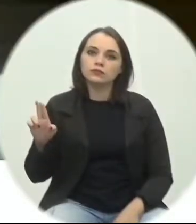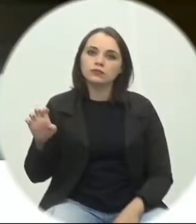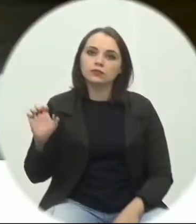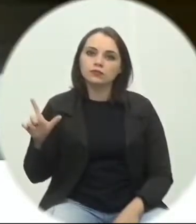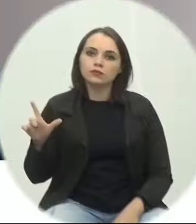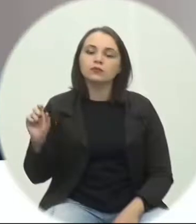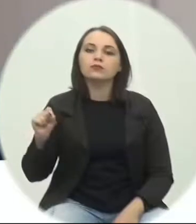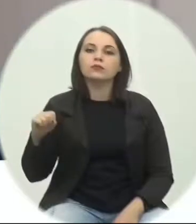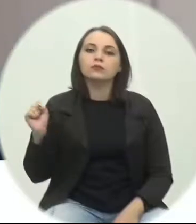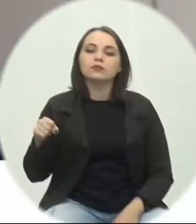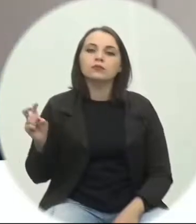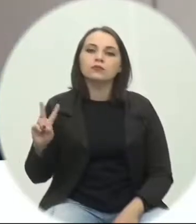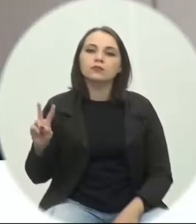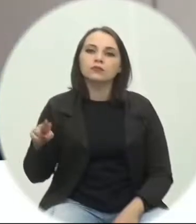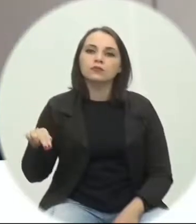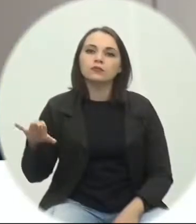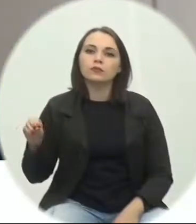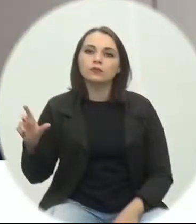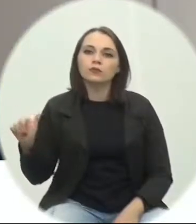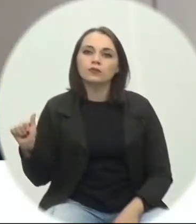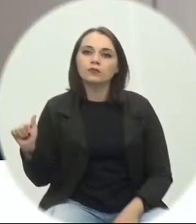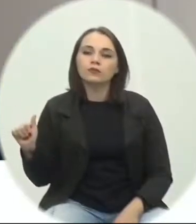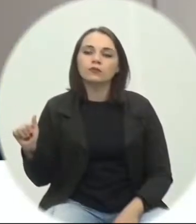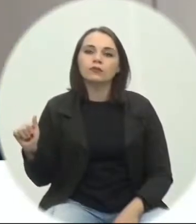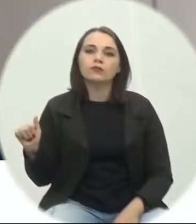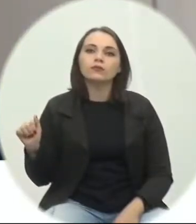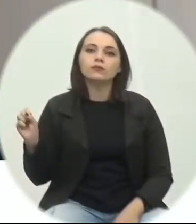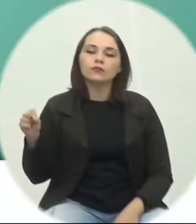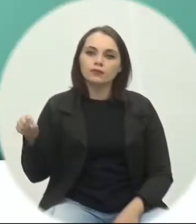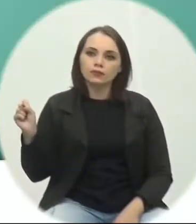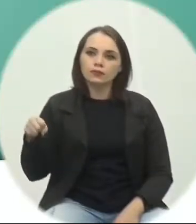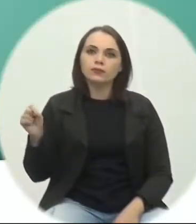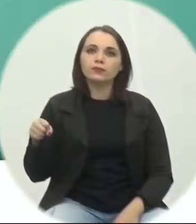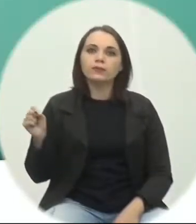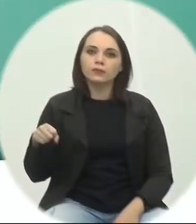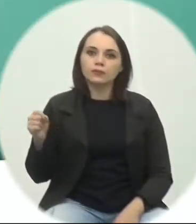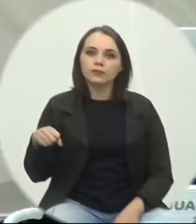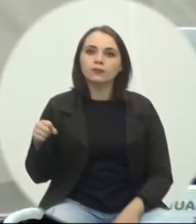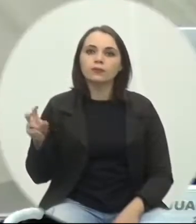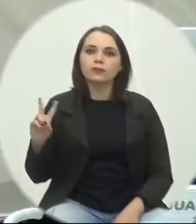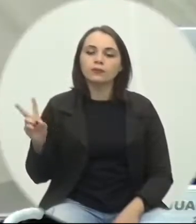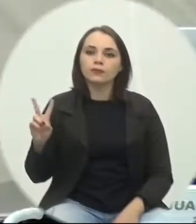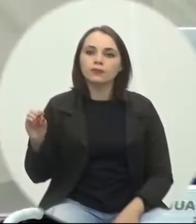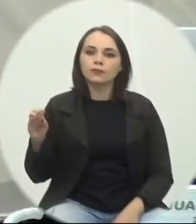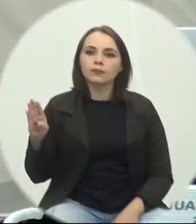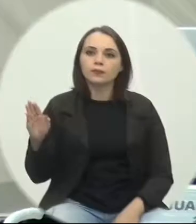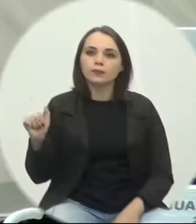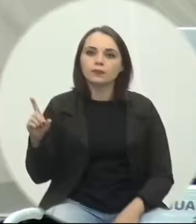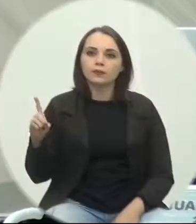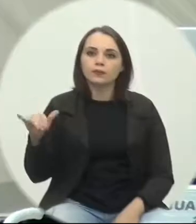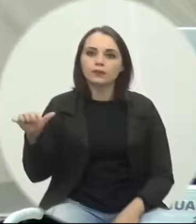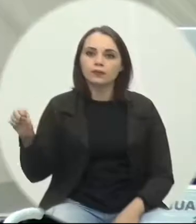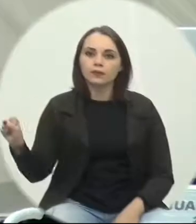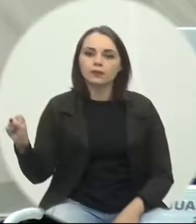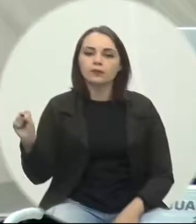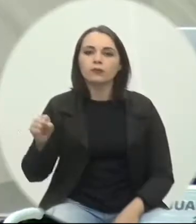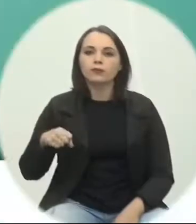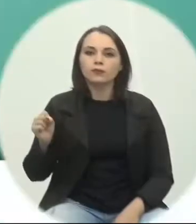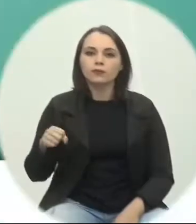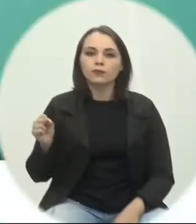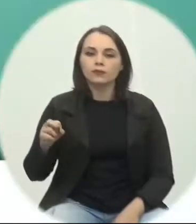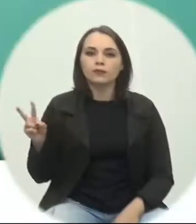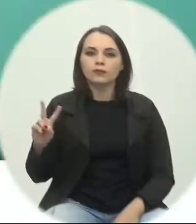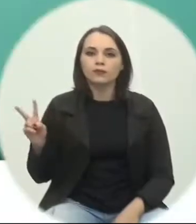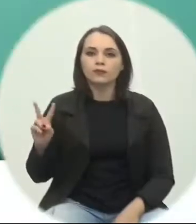Favorável. A favor, vereador Nicola Martins. Favorável, presidente. A favor, vereadora Obadias Benones. Favorável. A favor,